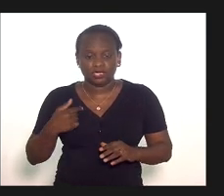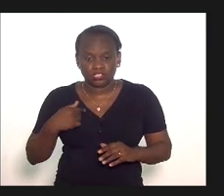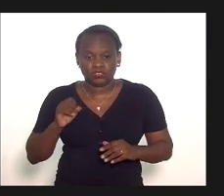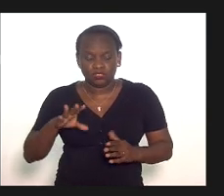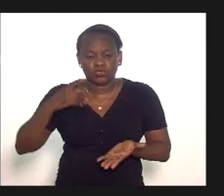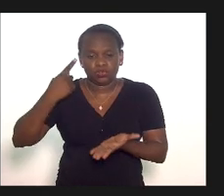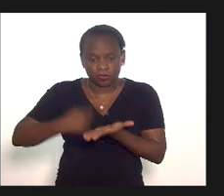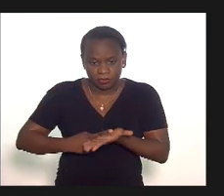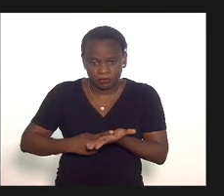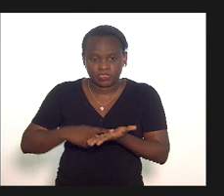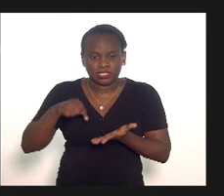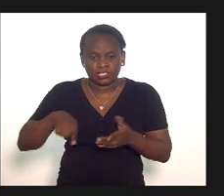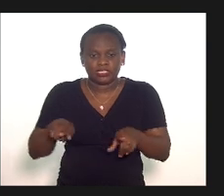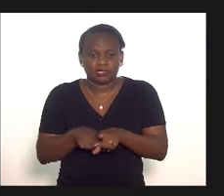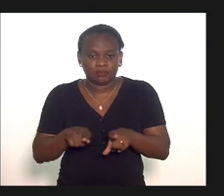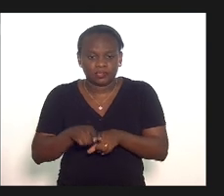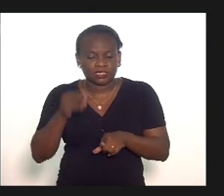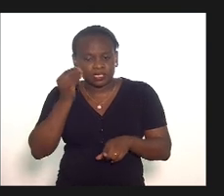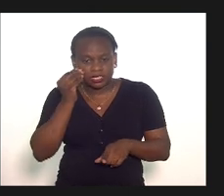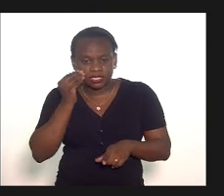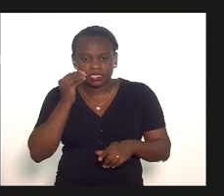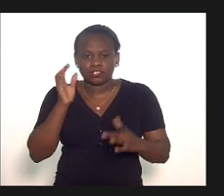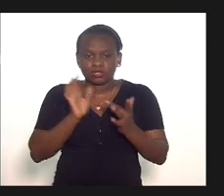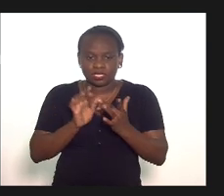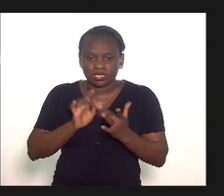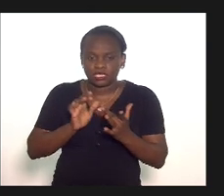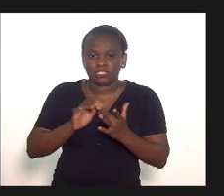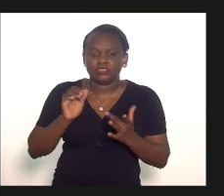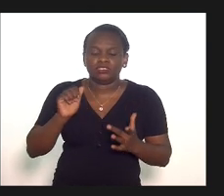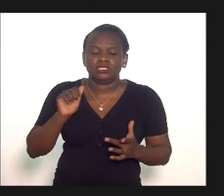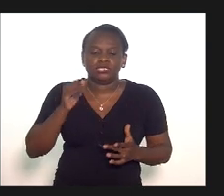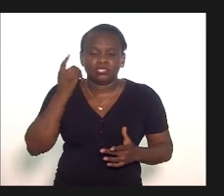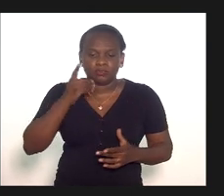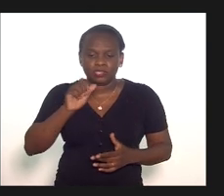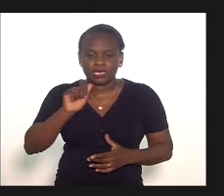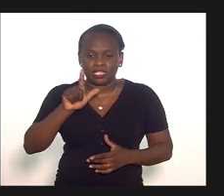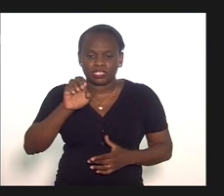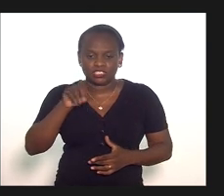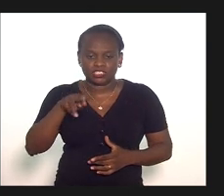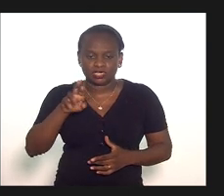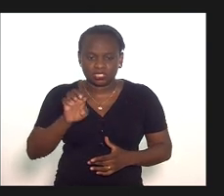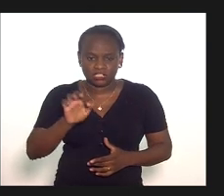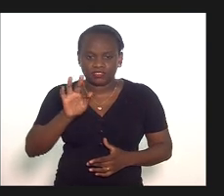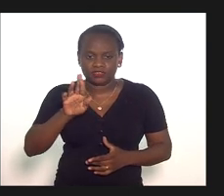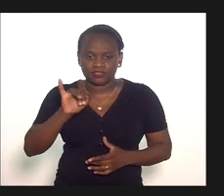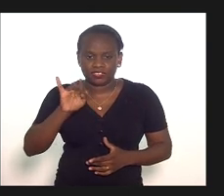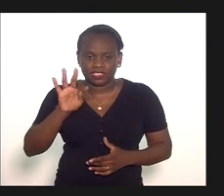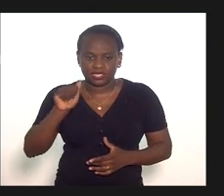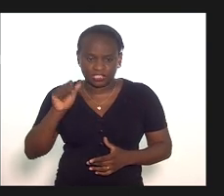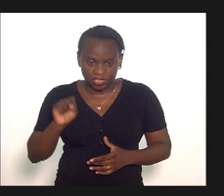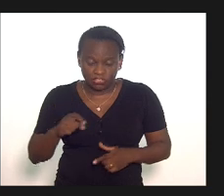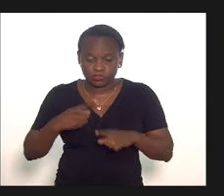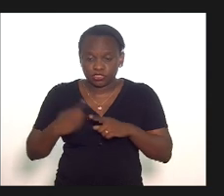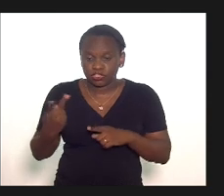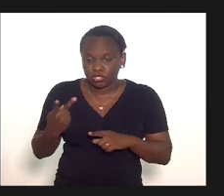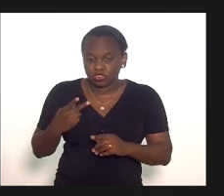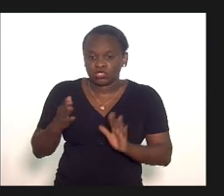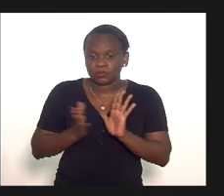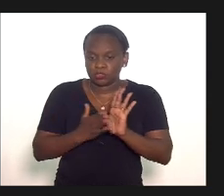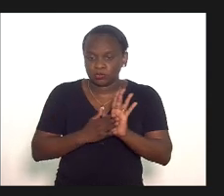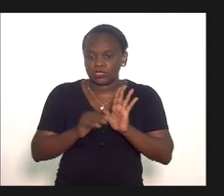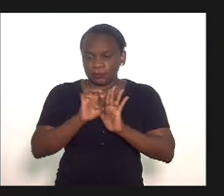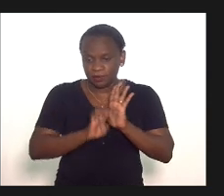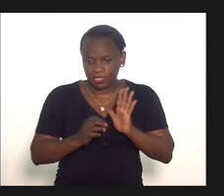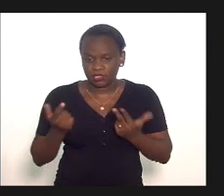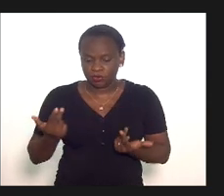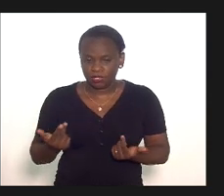me comprometer aqui estou tentando entrar em contato com o deputado Alexandre Freitas porque é uma emenda a gente propôs em comum então